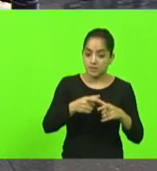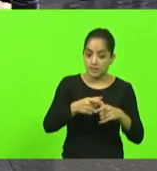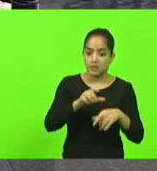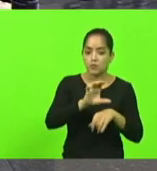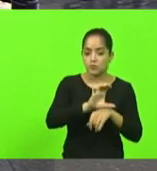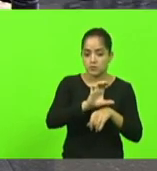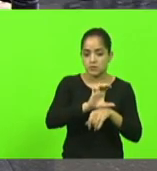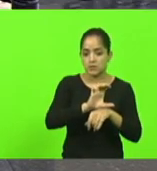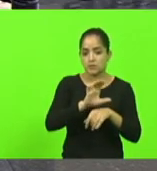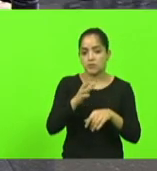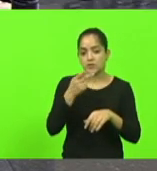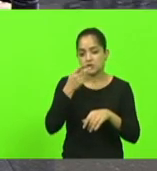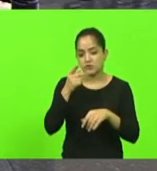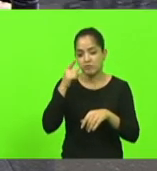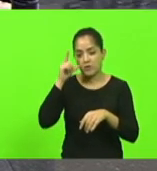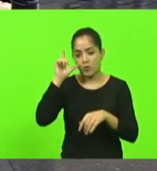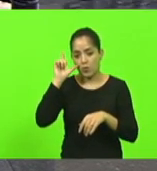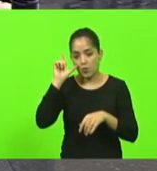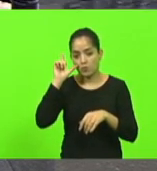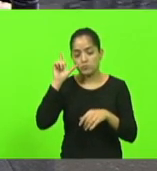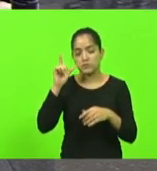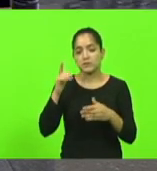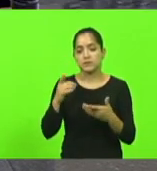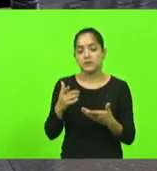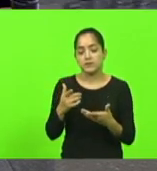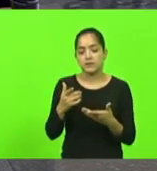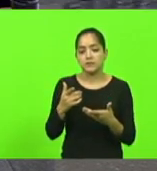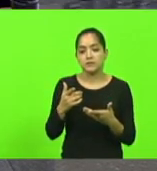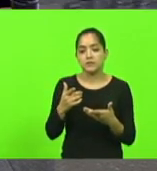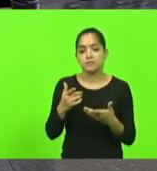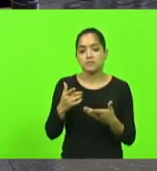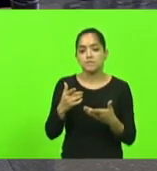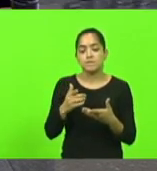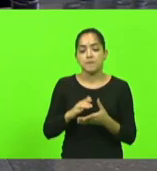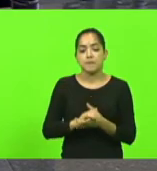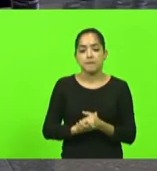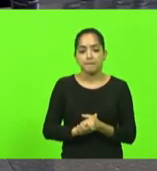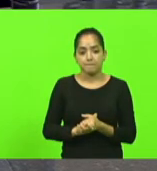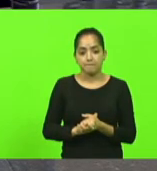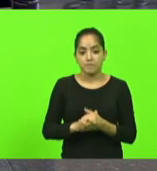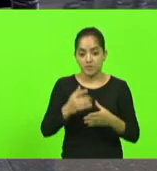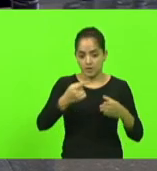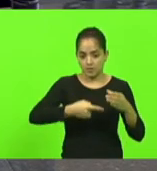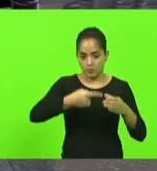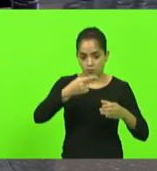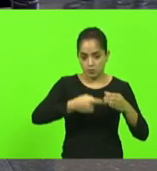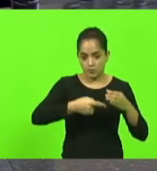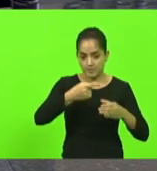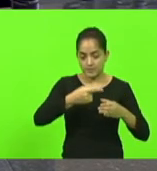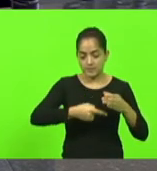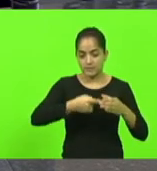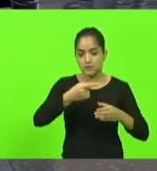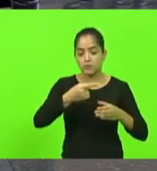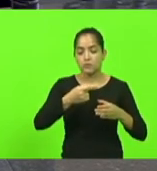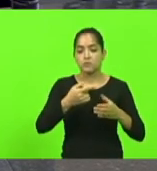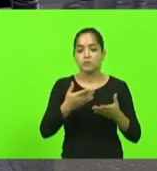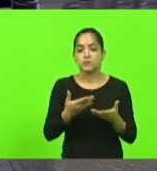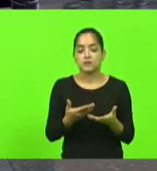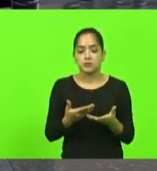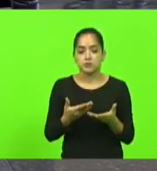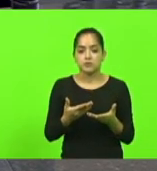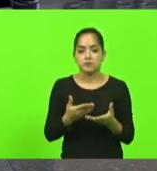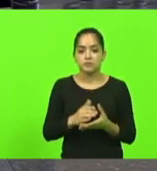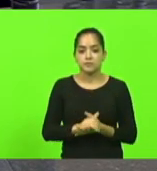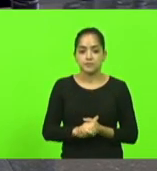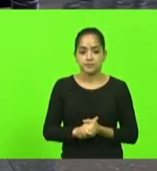falávamos ontem aqui deputado Berlanda quando se instalou aqui também a comissão deputado Sargento Lima deputado